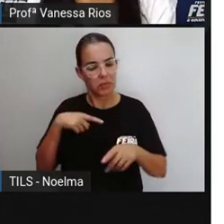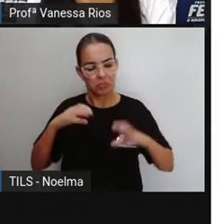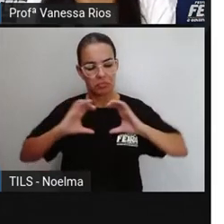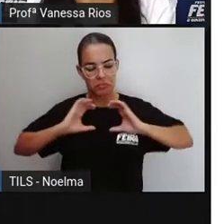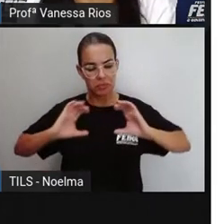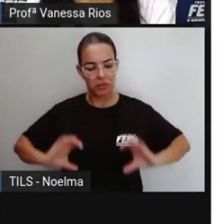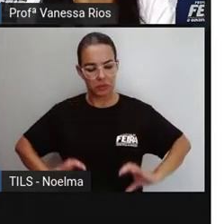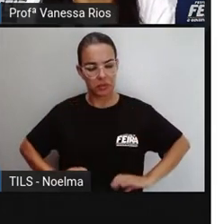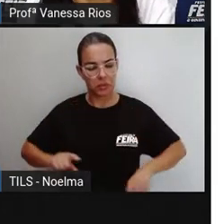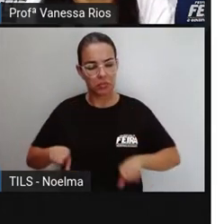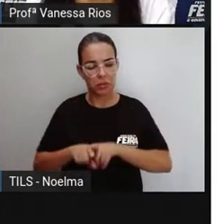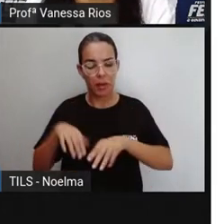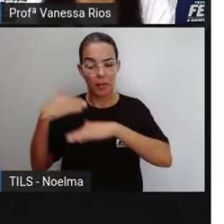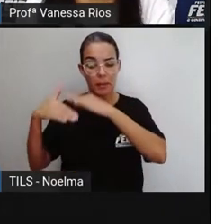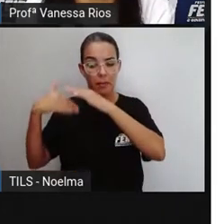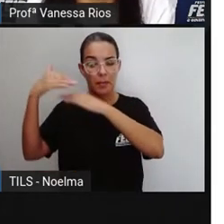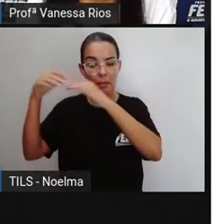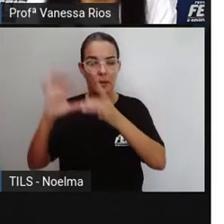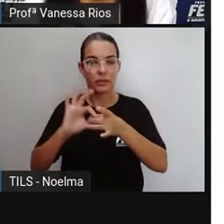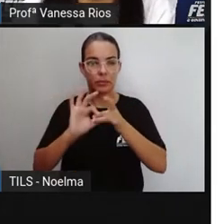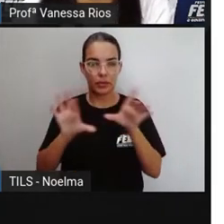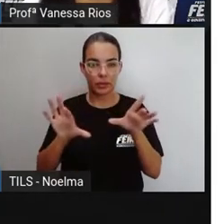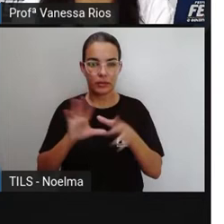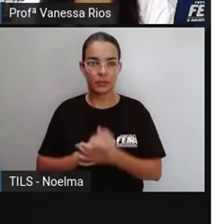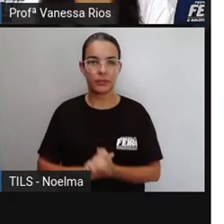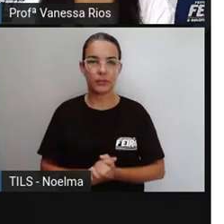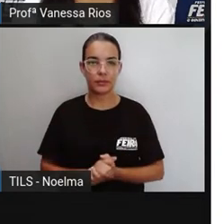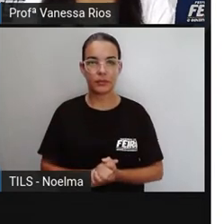faz aí num processo democrático.